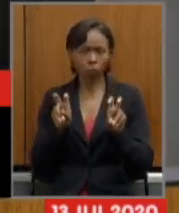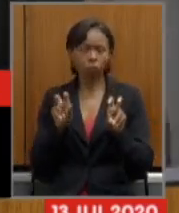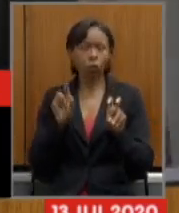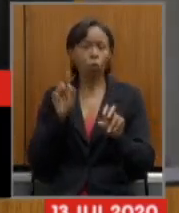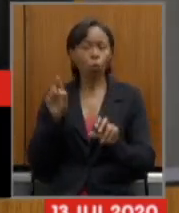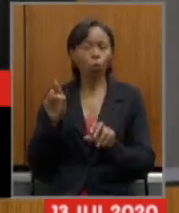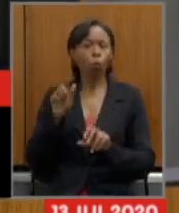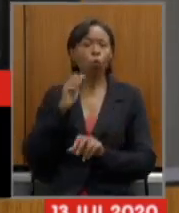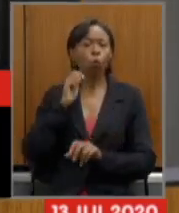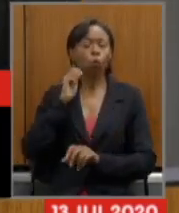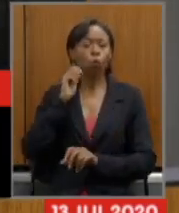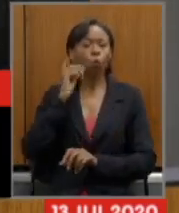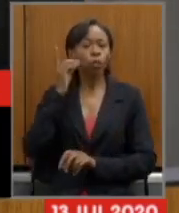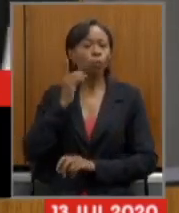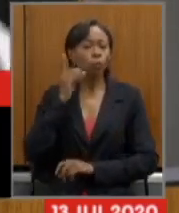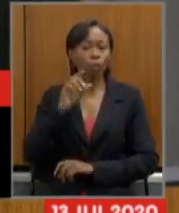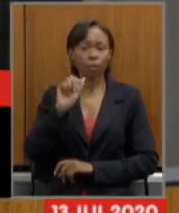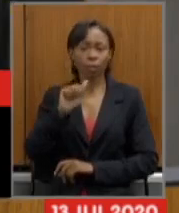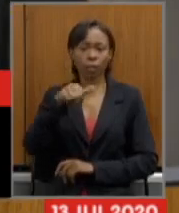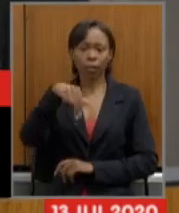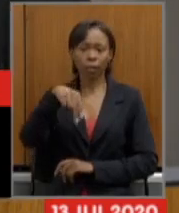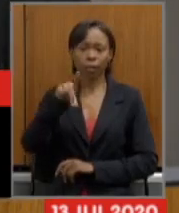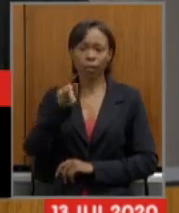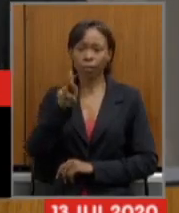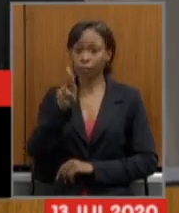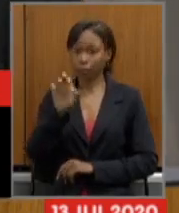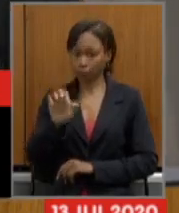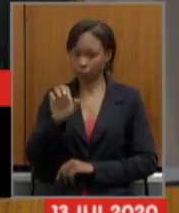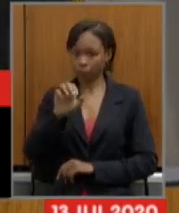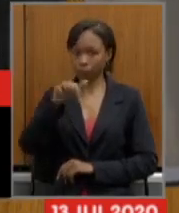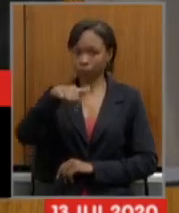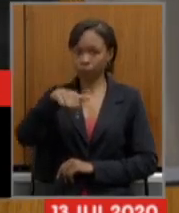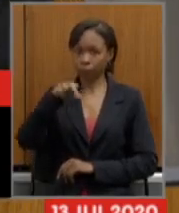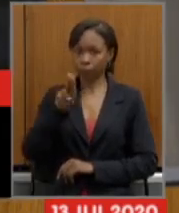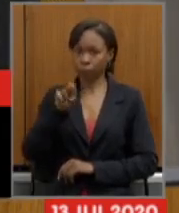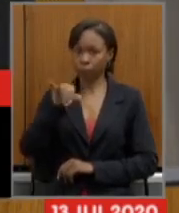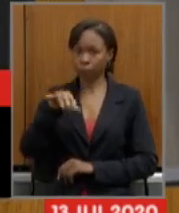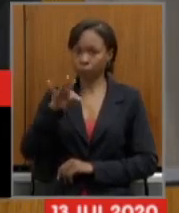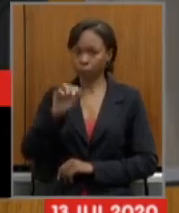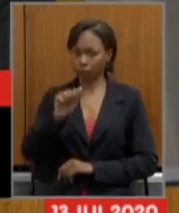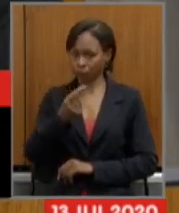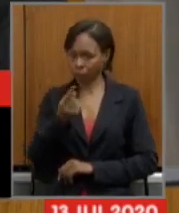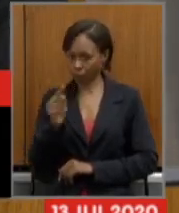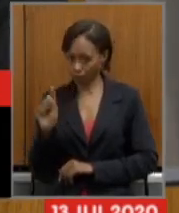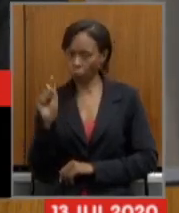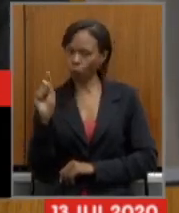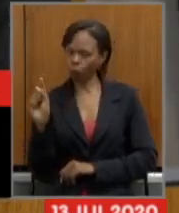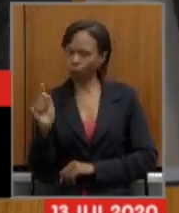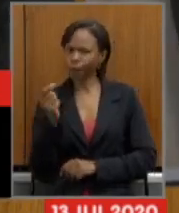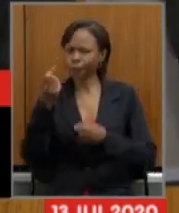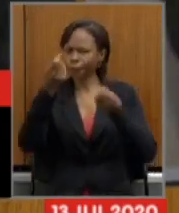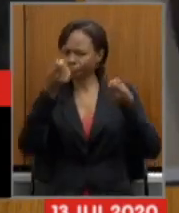deputado André Quintão vamos lá então deputado